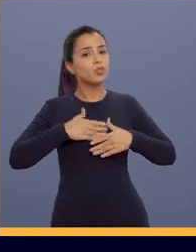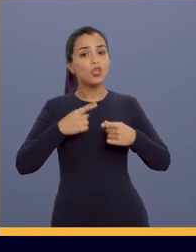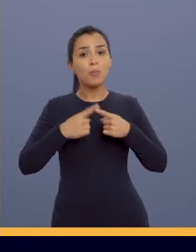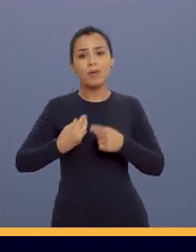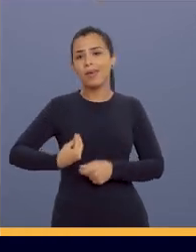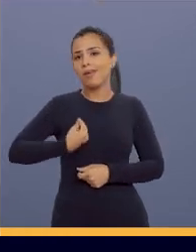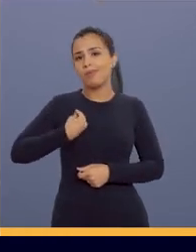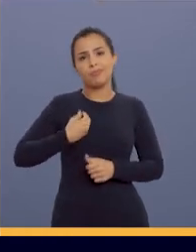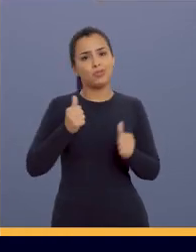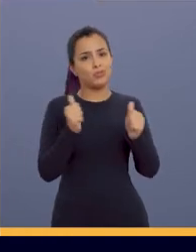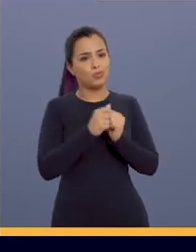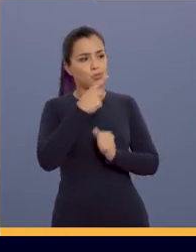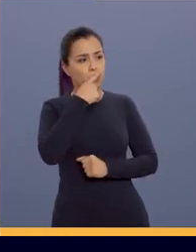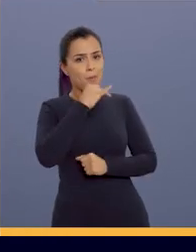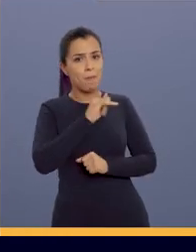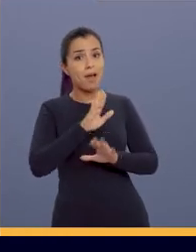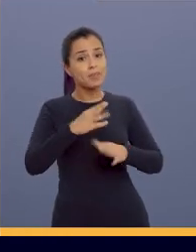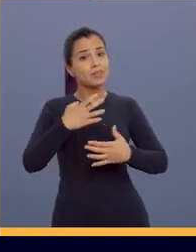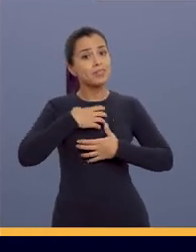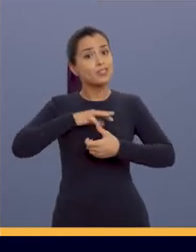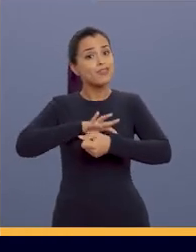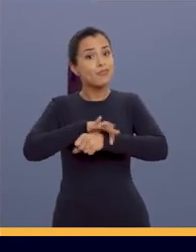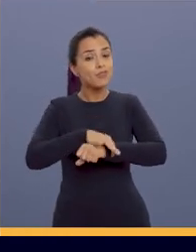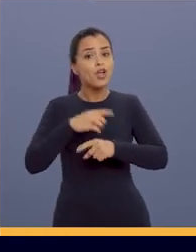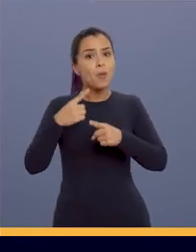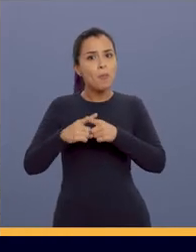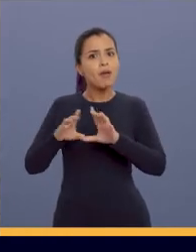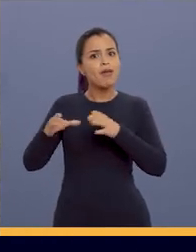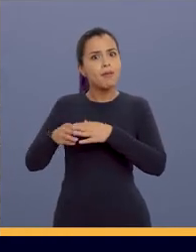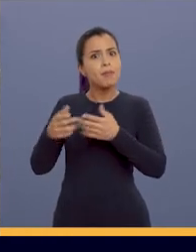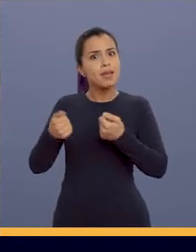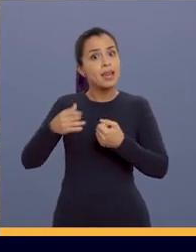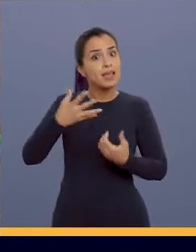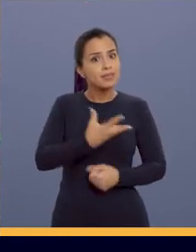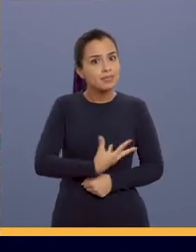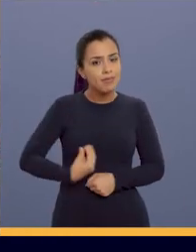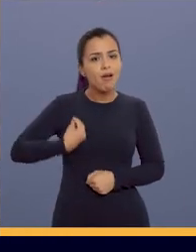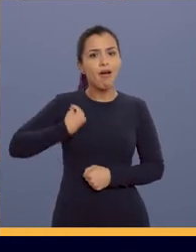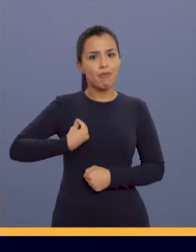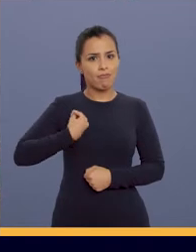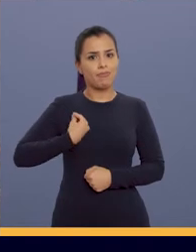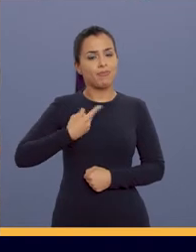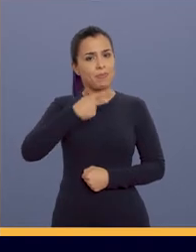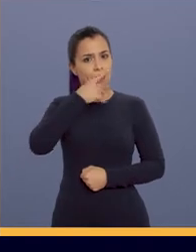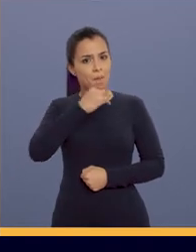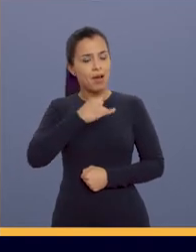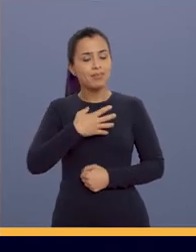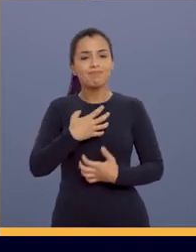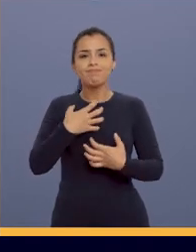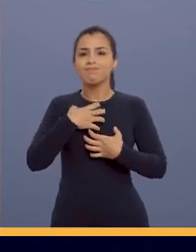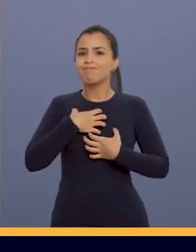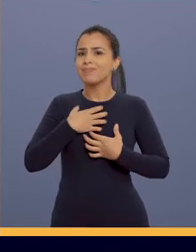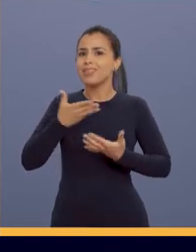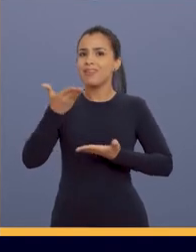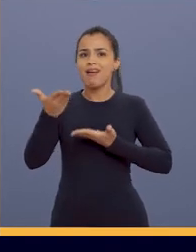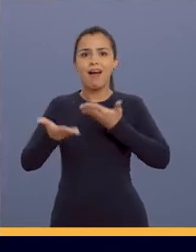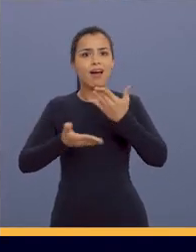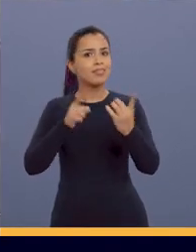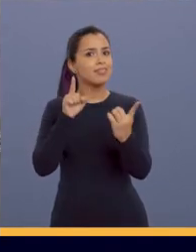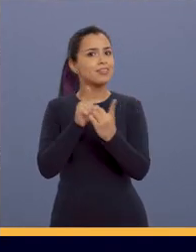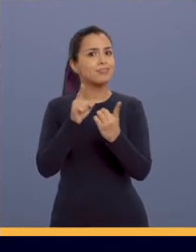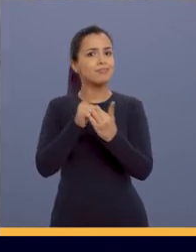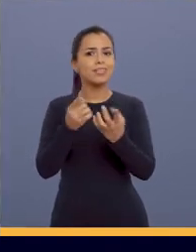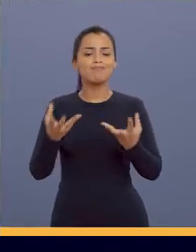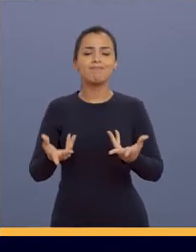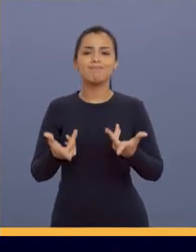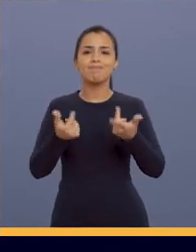estando com o meu pai lá, eu nunca me senti sozinha. O que eles queriam? Salvar a vida dele. Digo pra você de coração. Meu Deus, que atendimento.